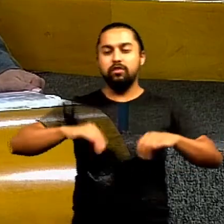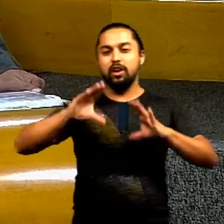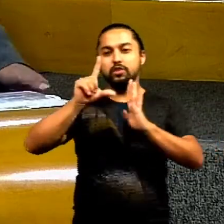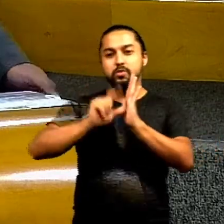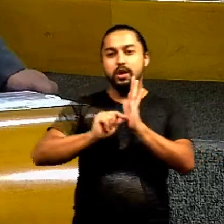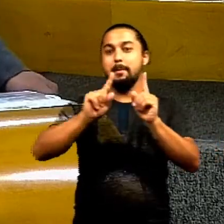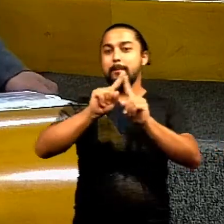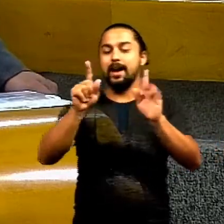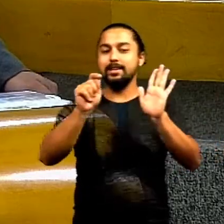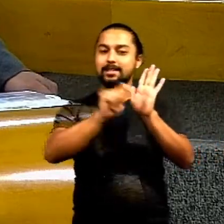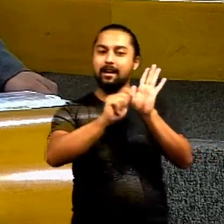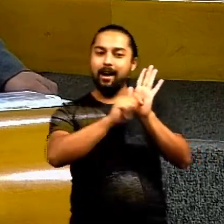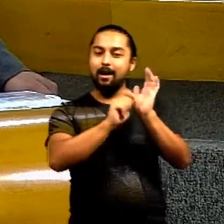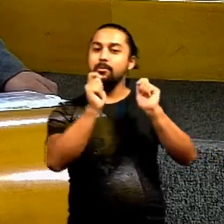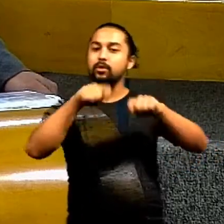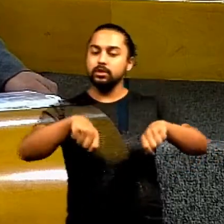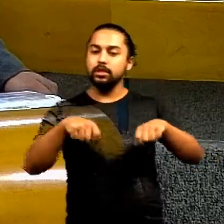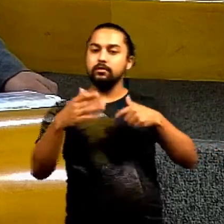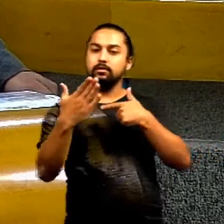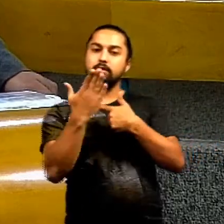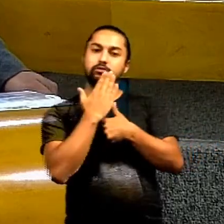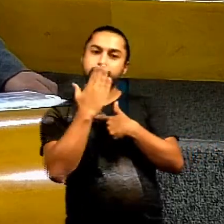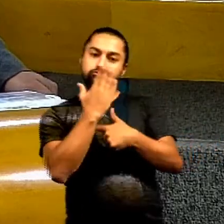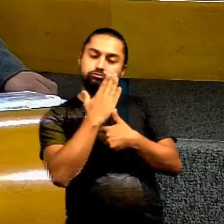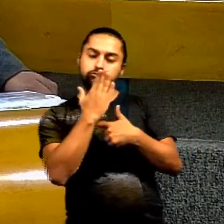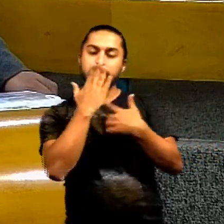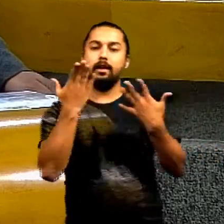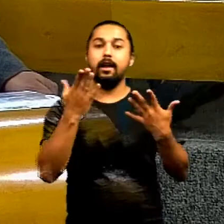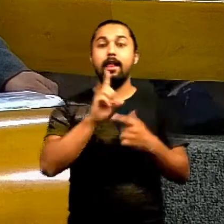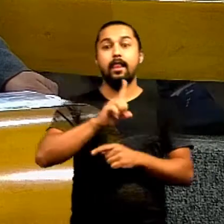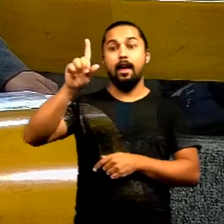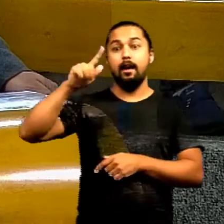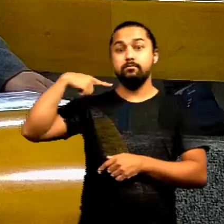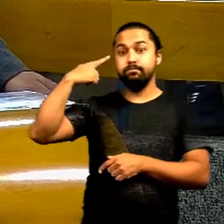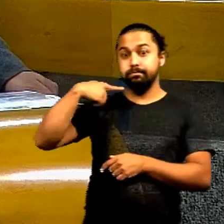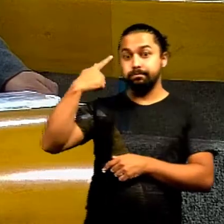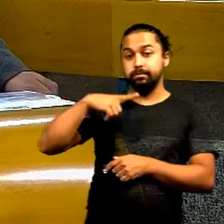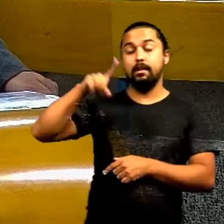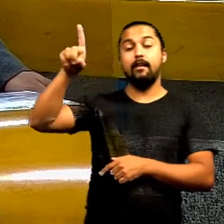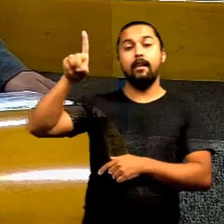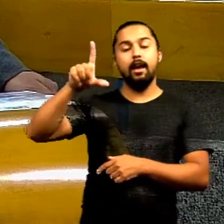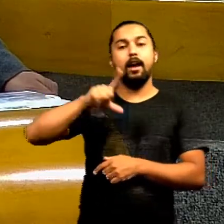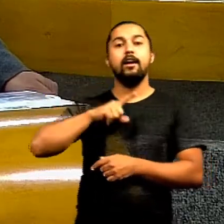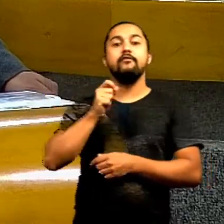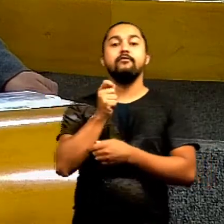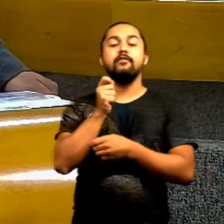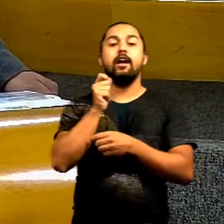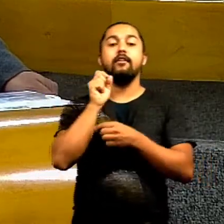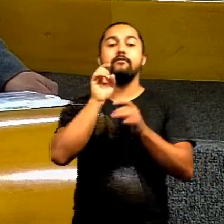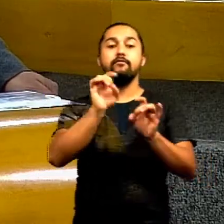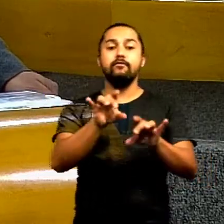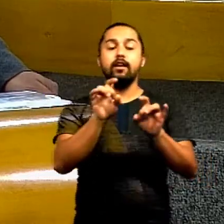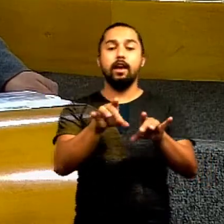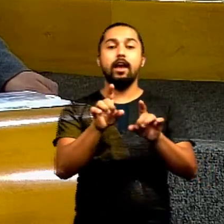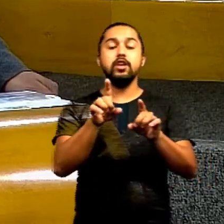ou o comprimido tira a dor é tratamento médico nos Estados Unidos que é um país de primeiro mundo vende na farmácia